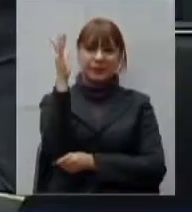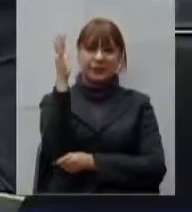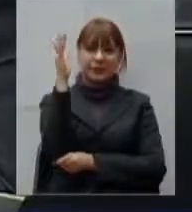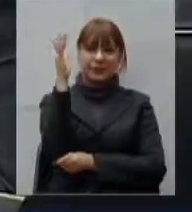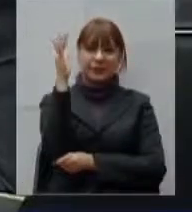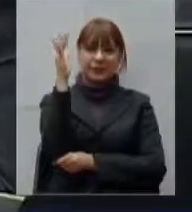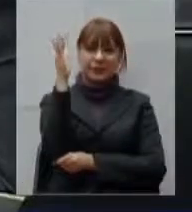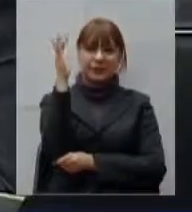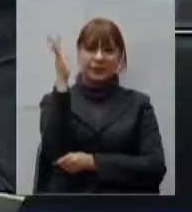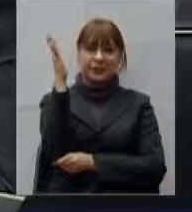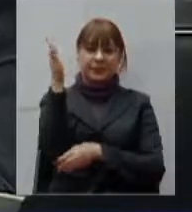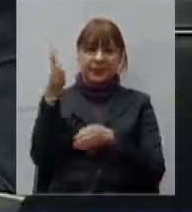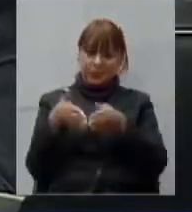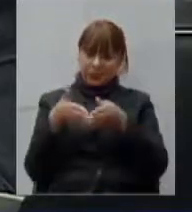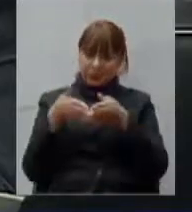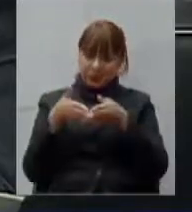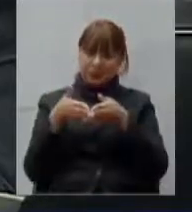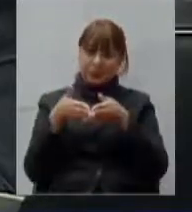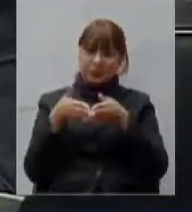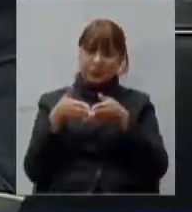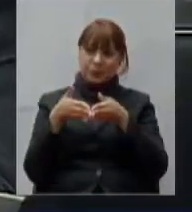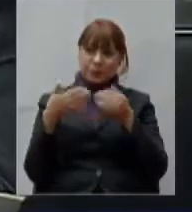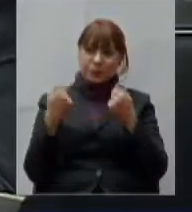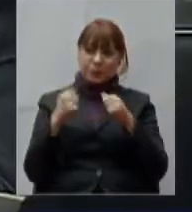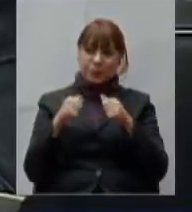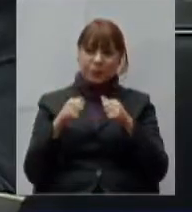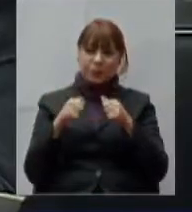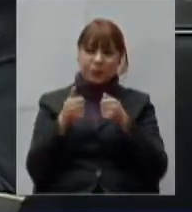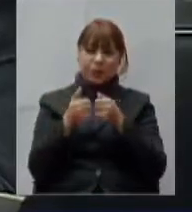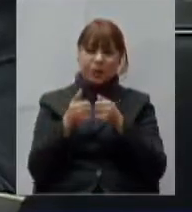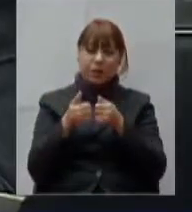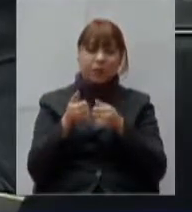e solicitar a ele que abra o seu som.